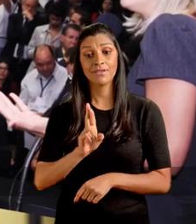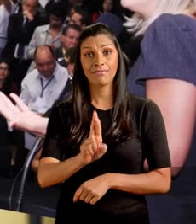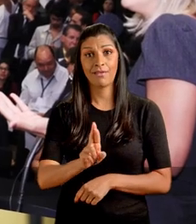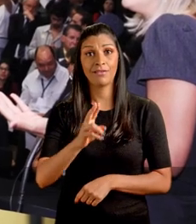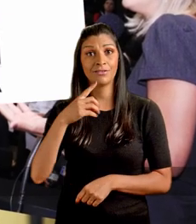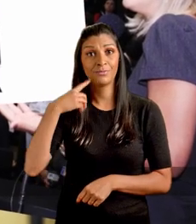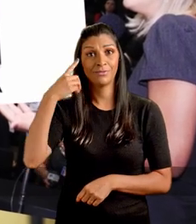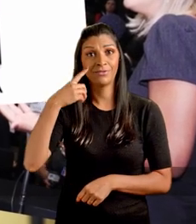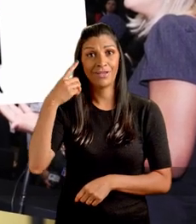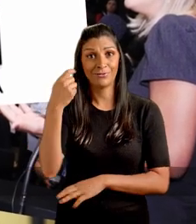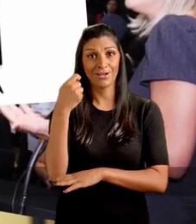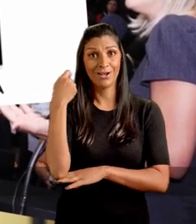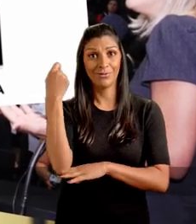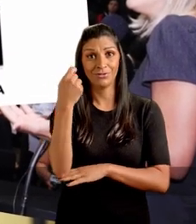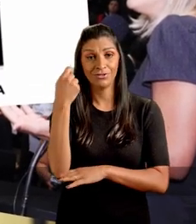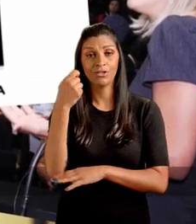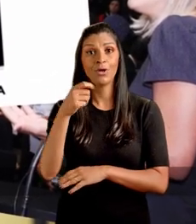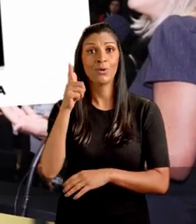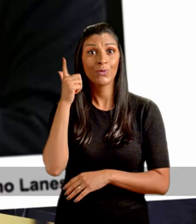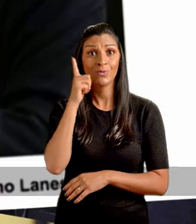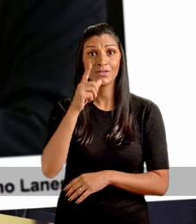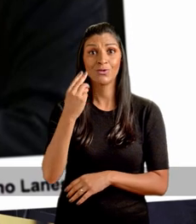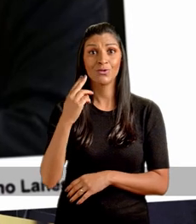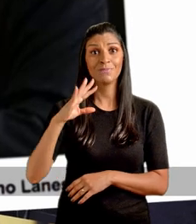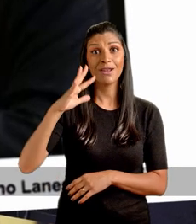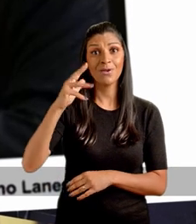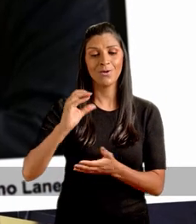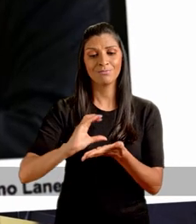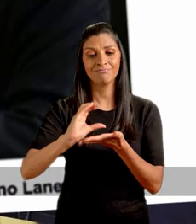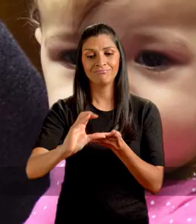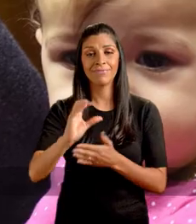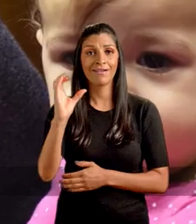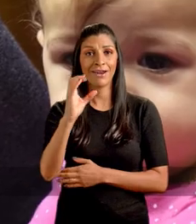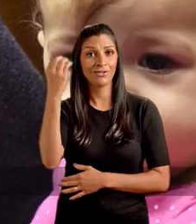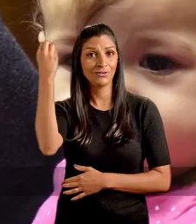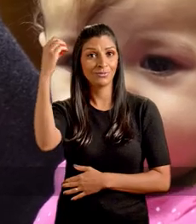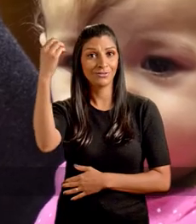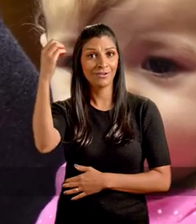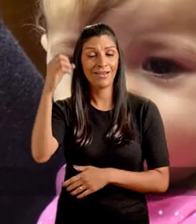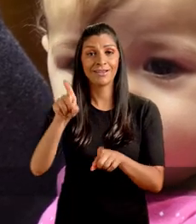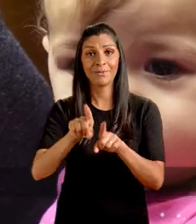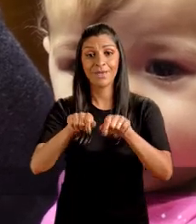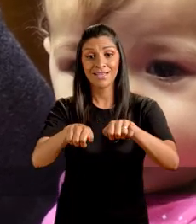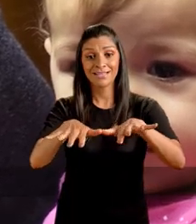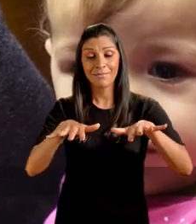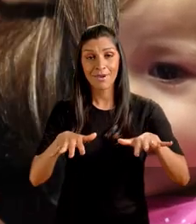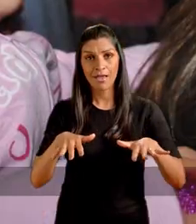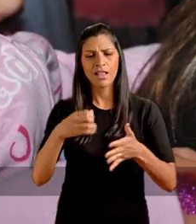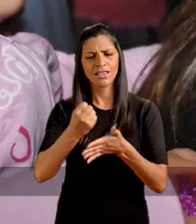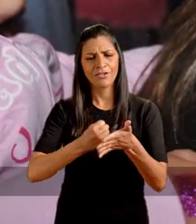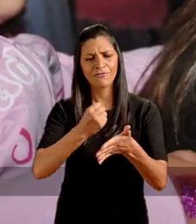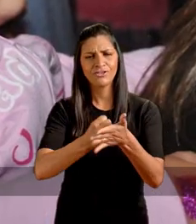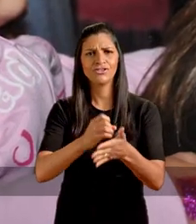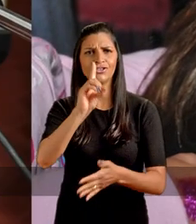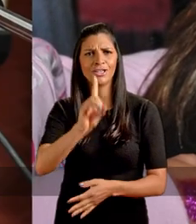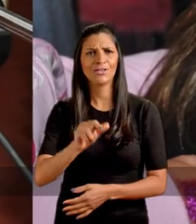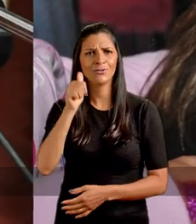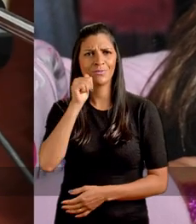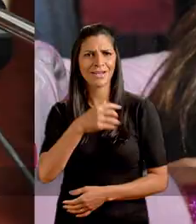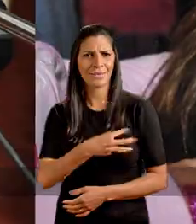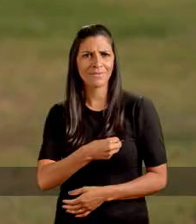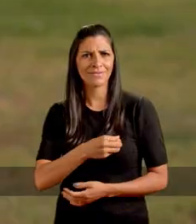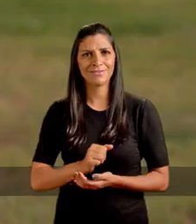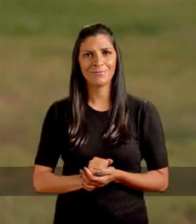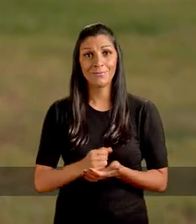gaúcha, quando conseguimos mais de 2 milhões para creches de Porto Alegre. E na Assembleia do Estado, defendi o direito das mulheres à